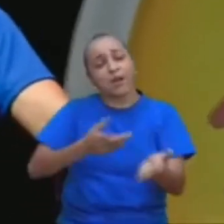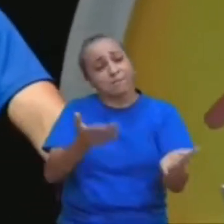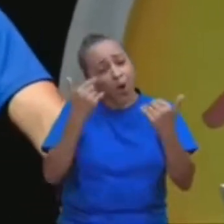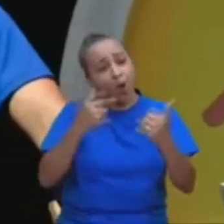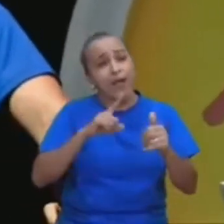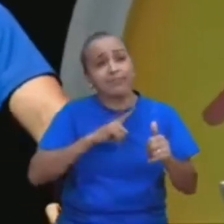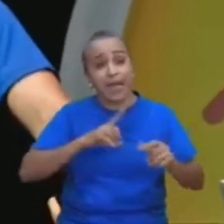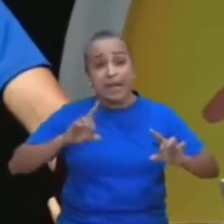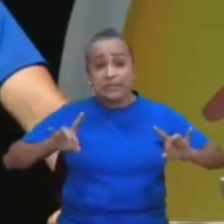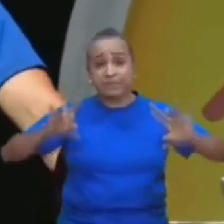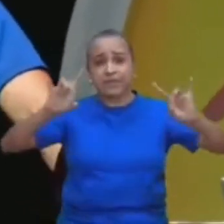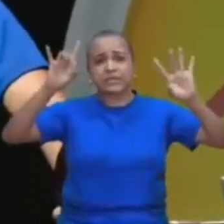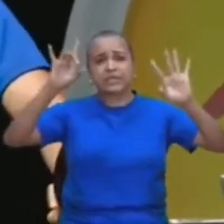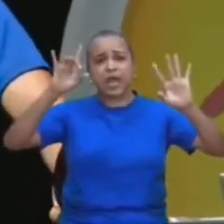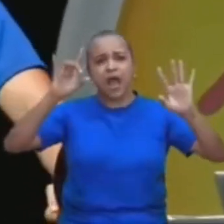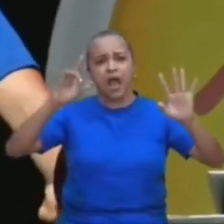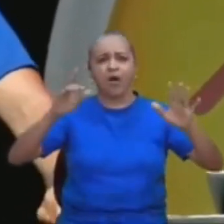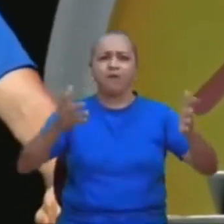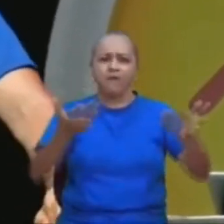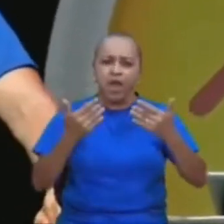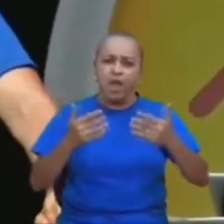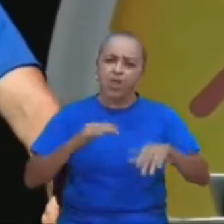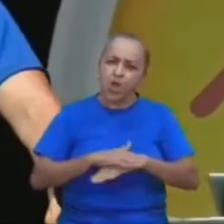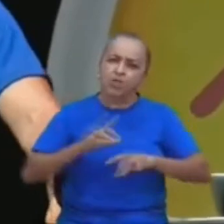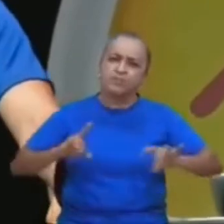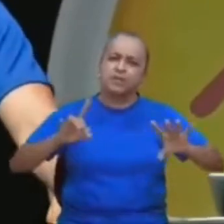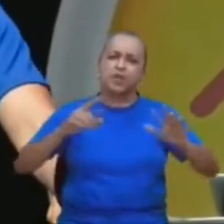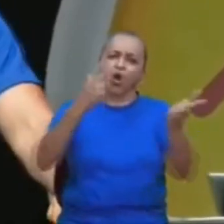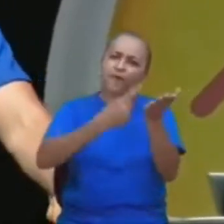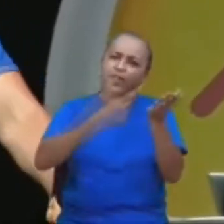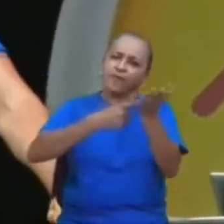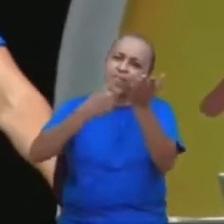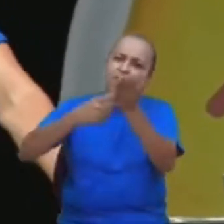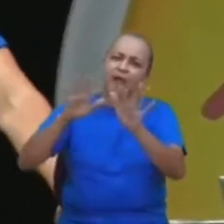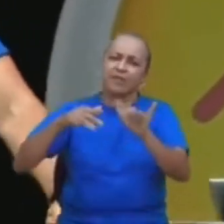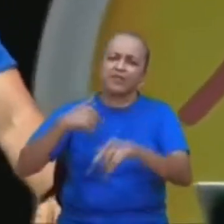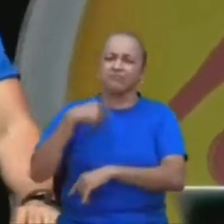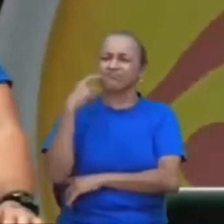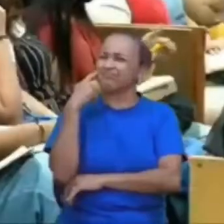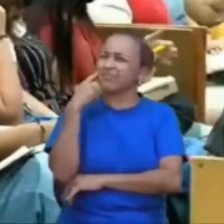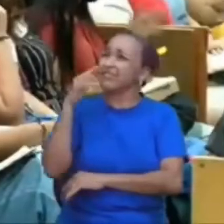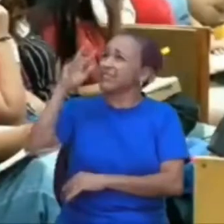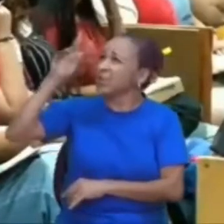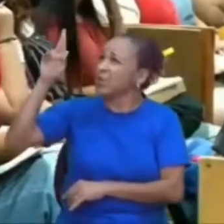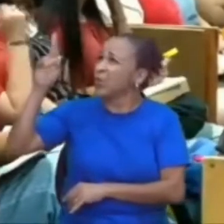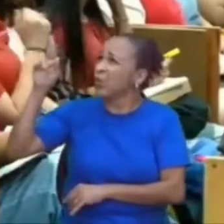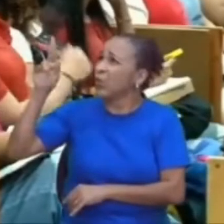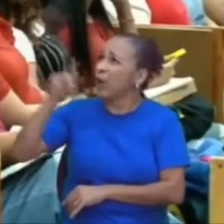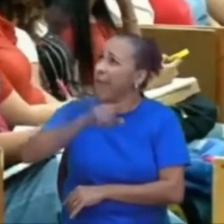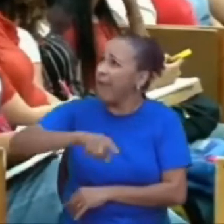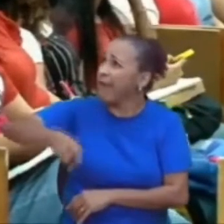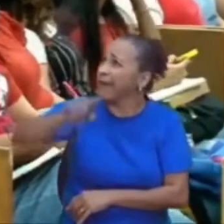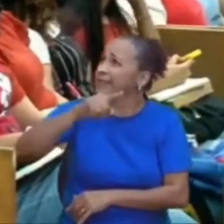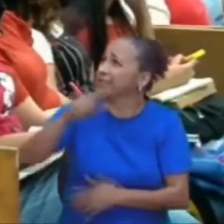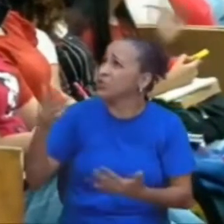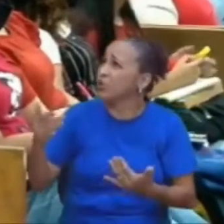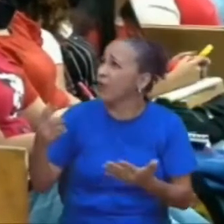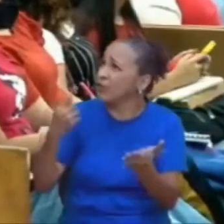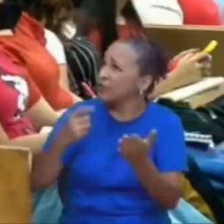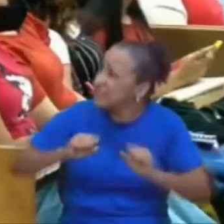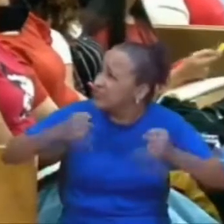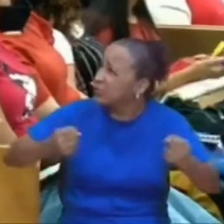entendo, a pandemia, as pessoas não querem vir, mas eu fico, Senhor, será que esses jovens, deram o seu melhor, será que esses jovens,